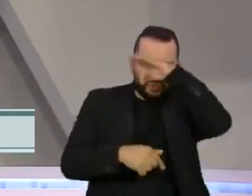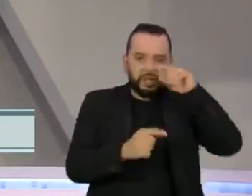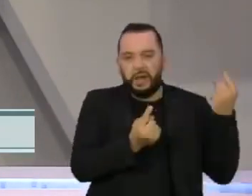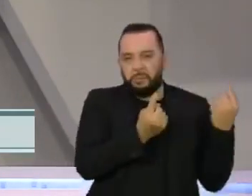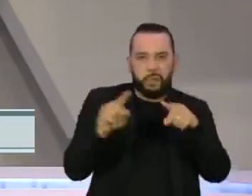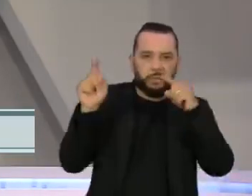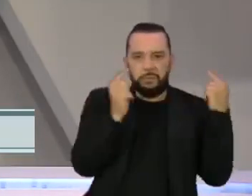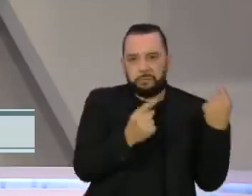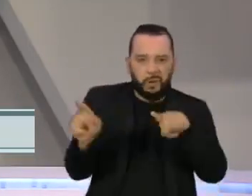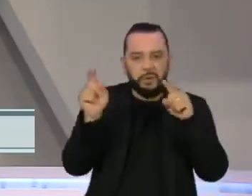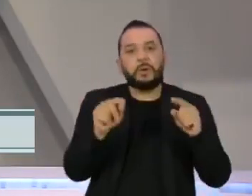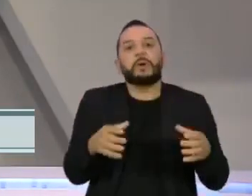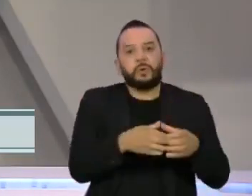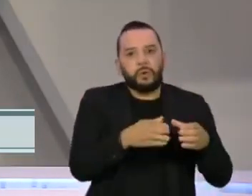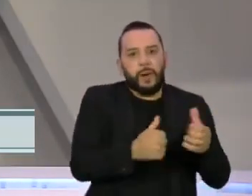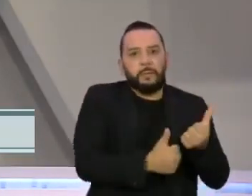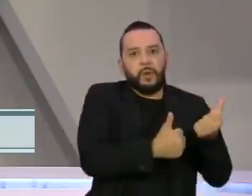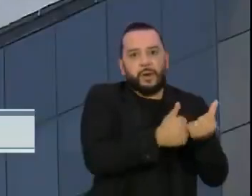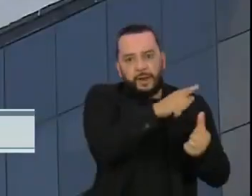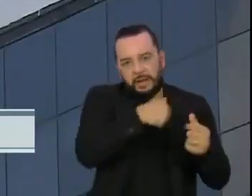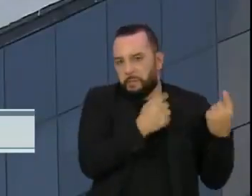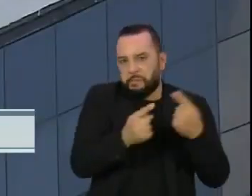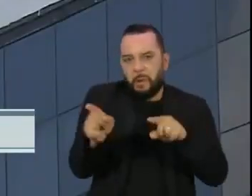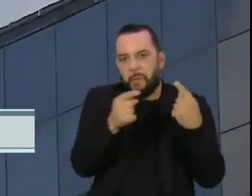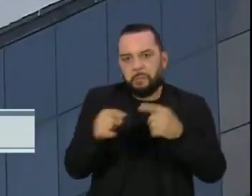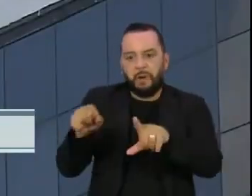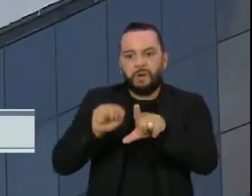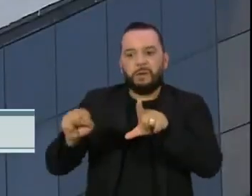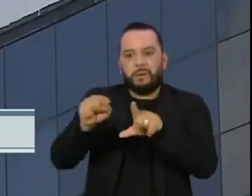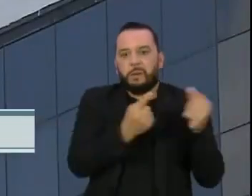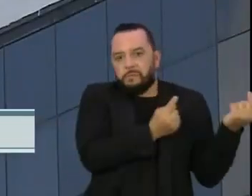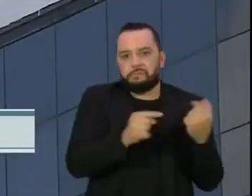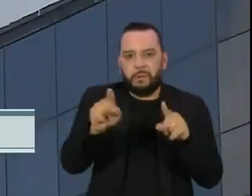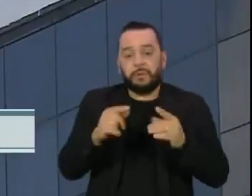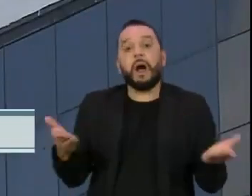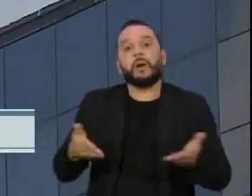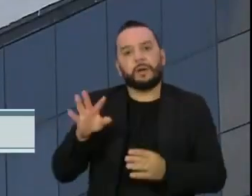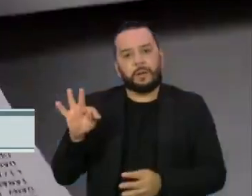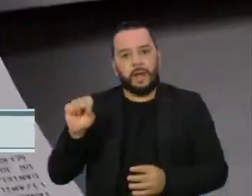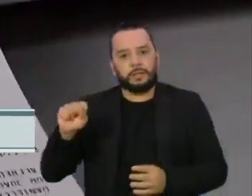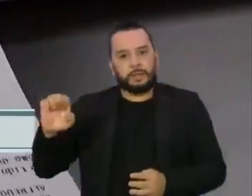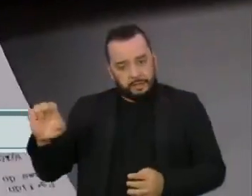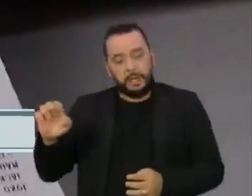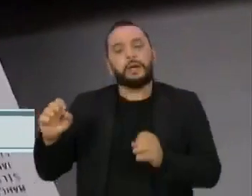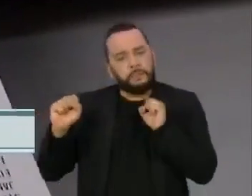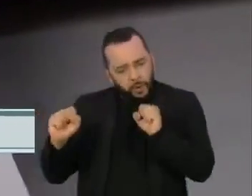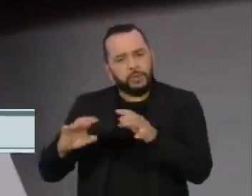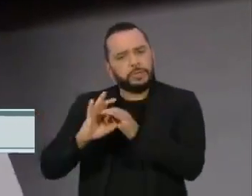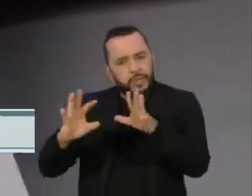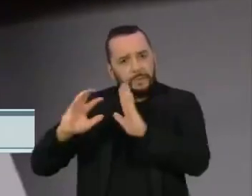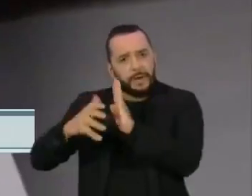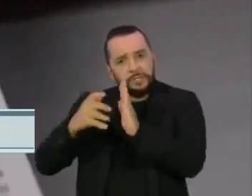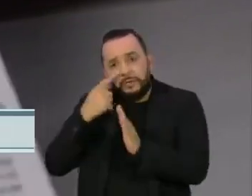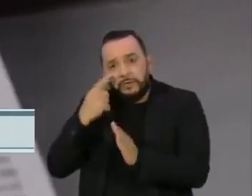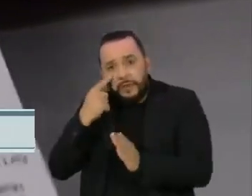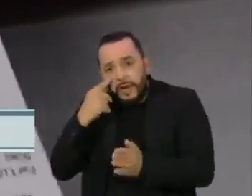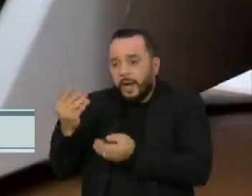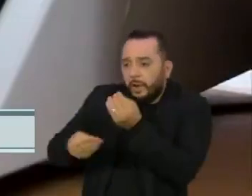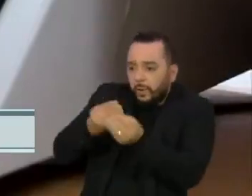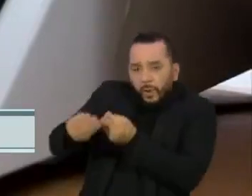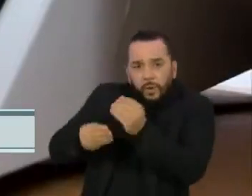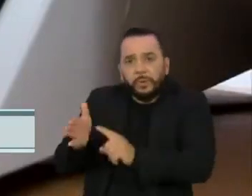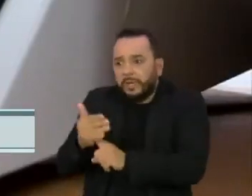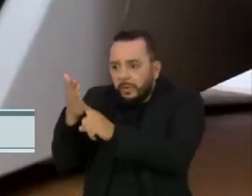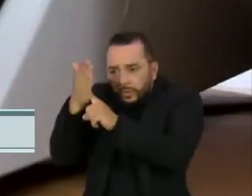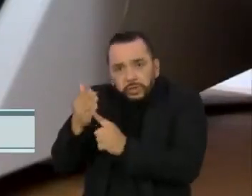Jair Bolsonaro e seus aliados à urna eletrônica. Segundo o TSE, os partidos poderão checar os programas inseridos na urna